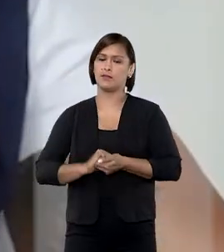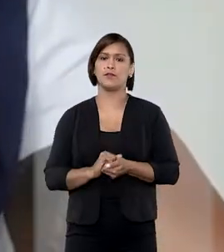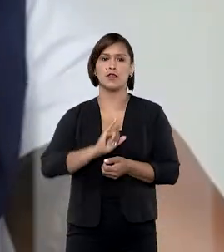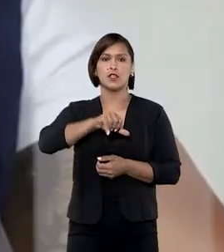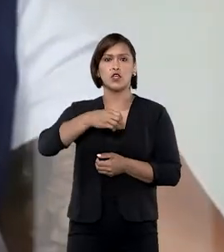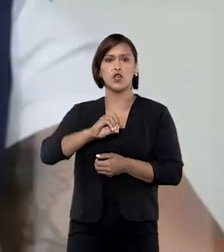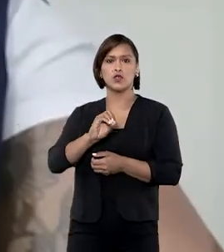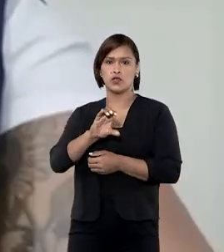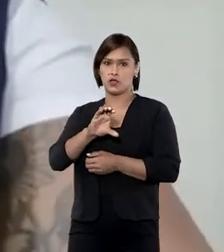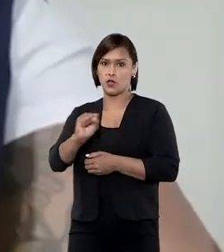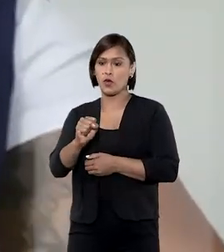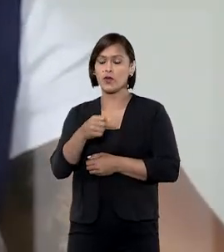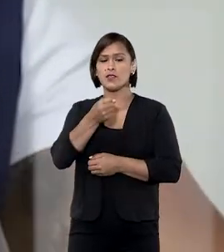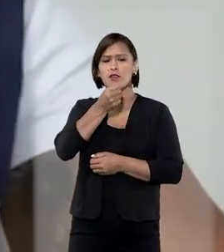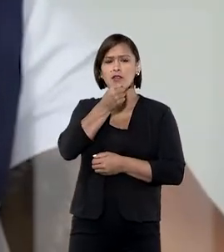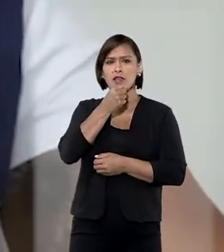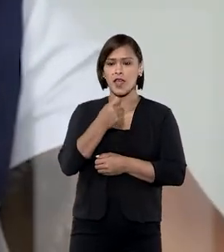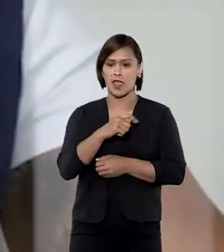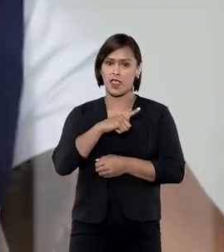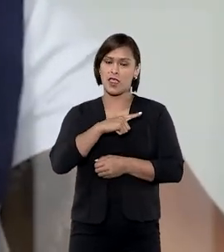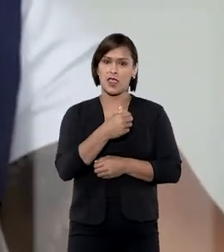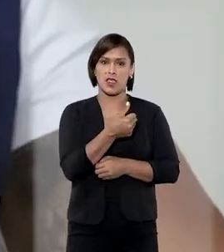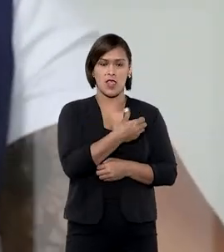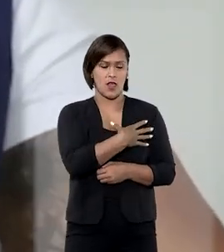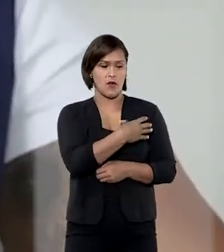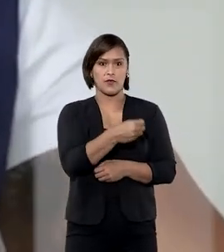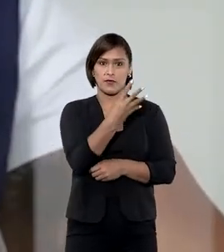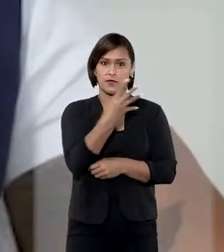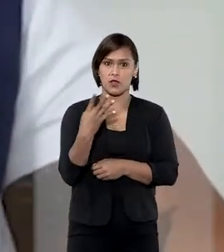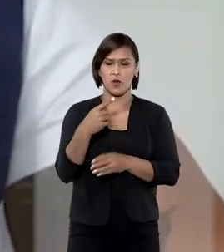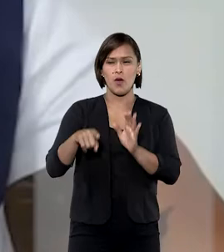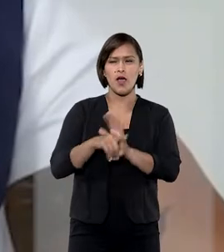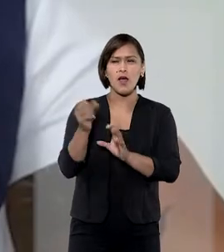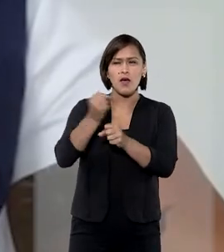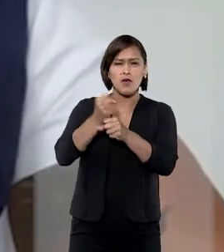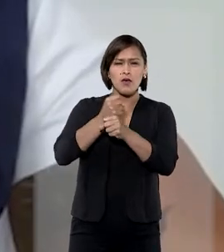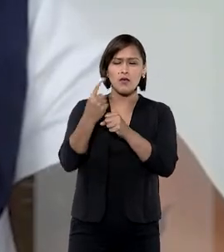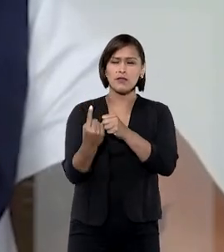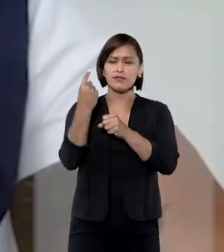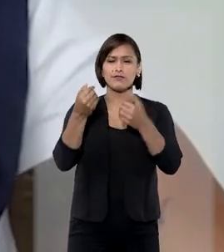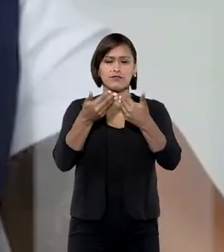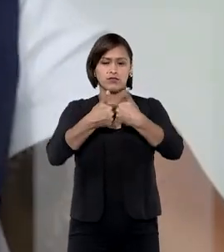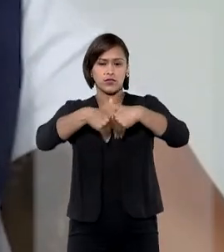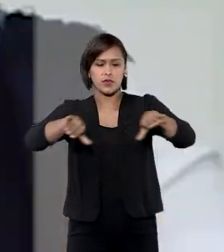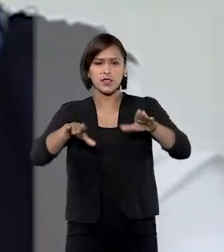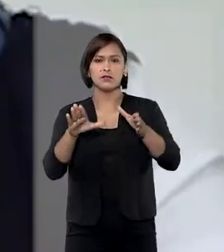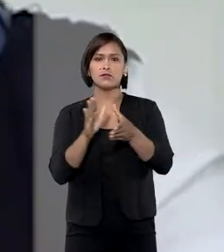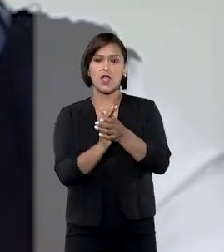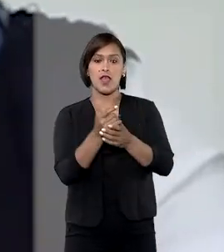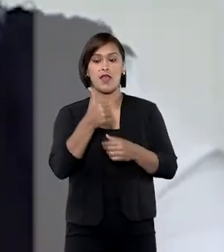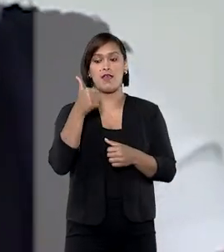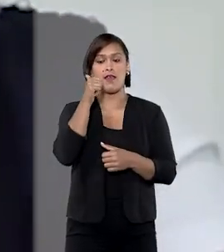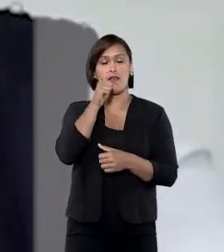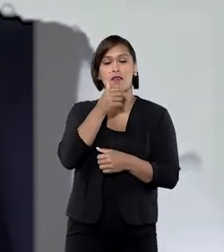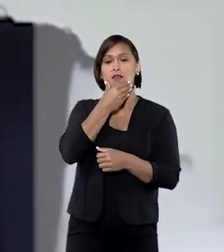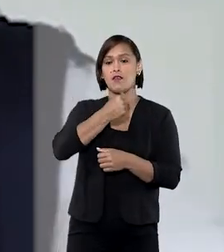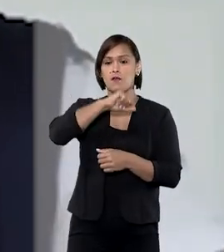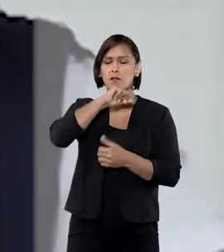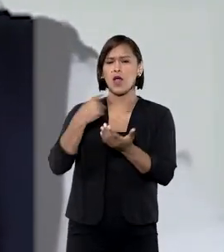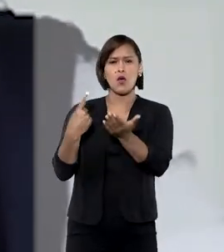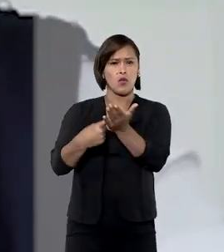Joyce é jornalista e tem uma filha de quatro anos. Ela conta que na época da separação, ela e o pai da menina